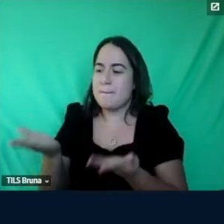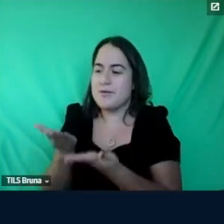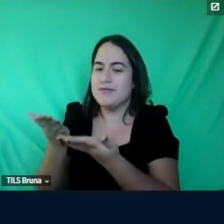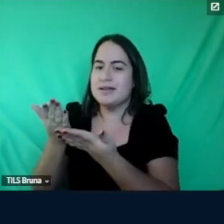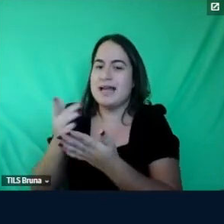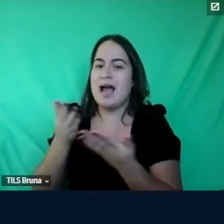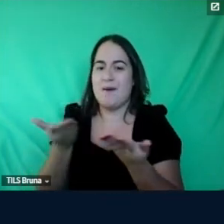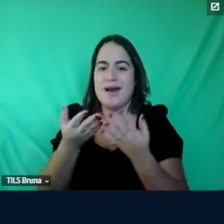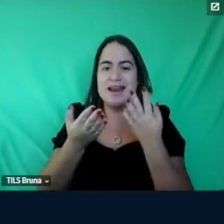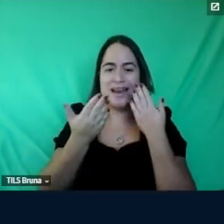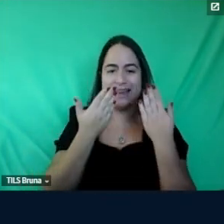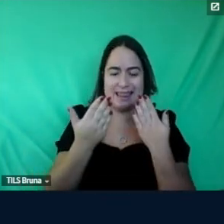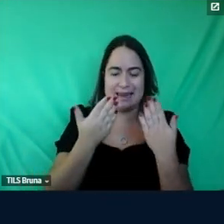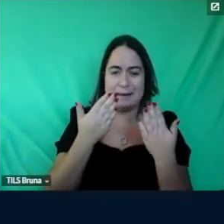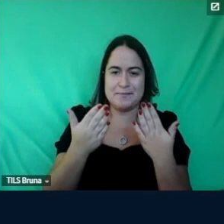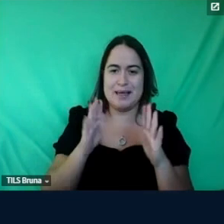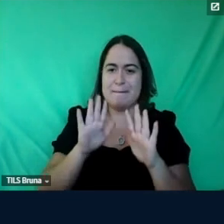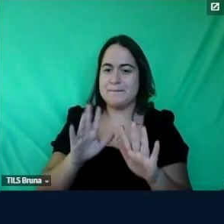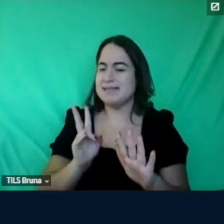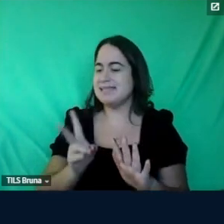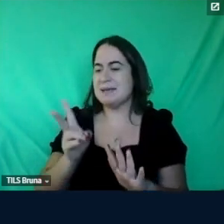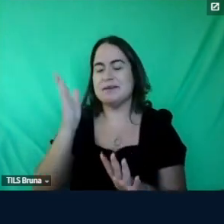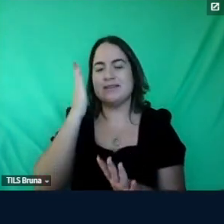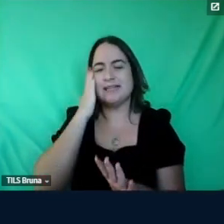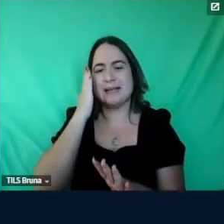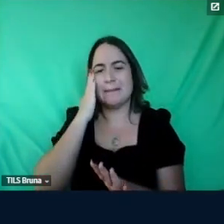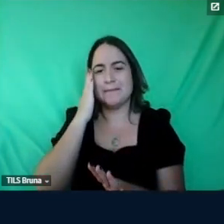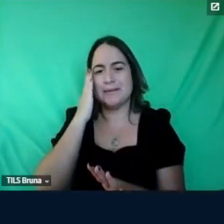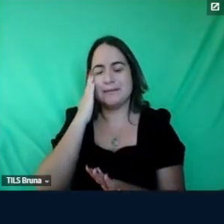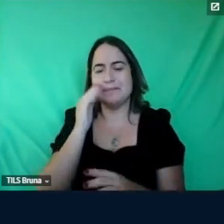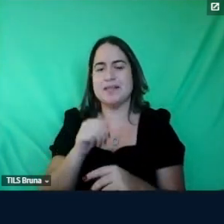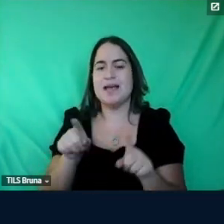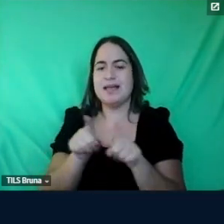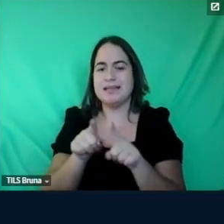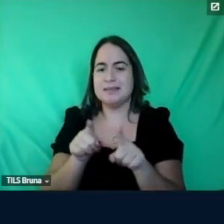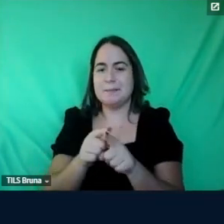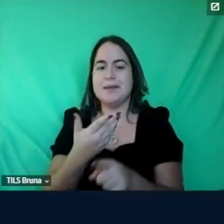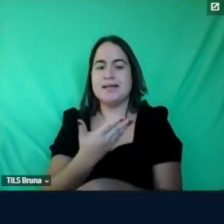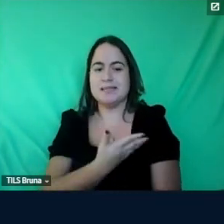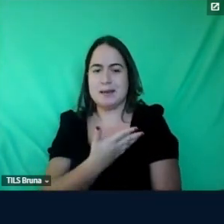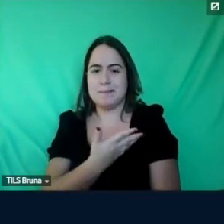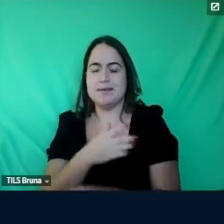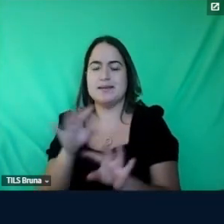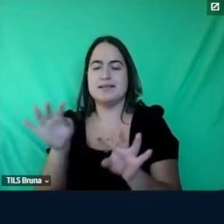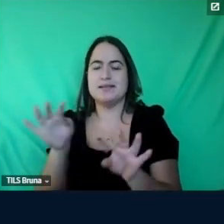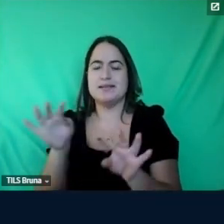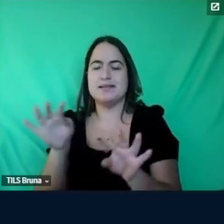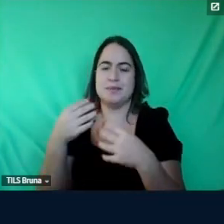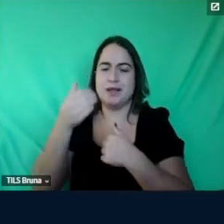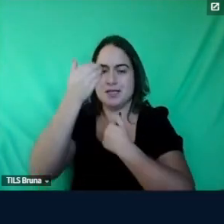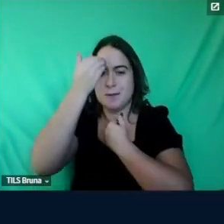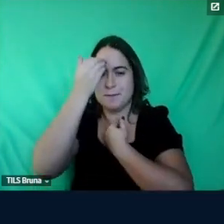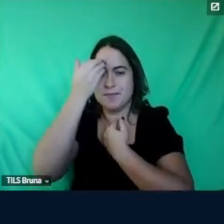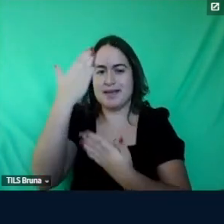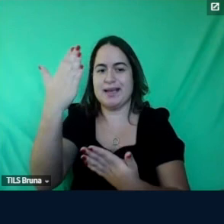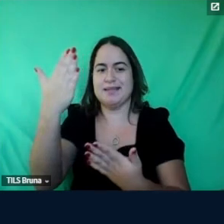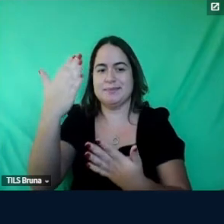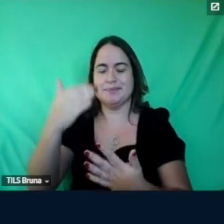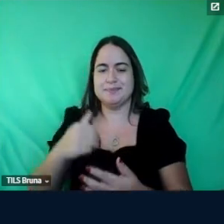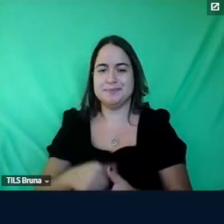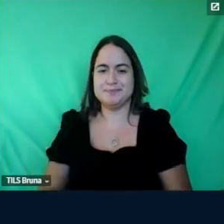né mas ela sempre vai saber disso e os meus colegas também que estão nos prestigiando obrigada mesmo